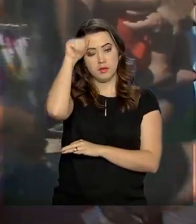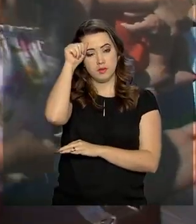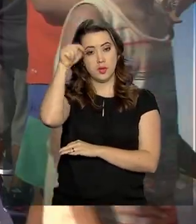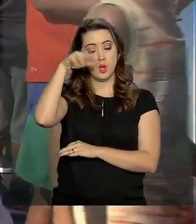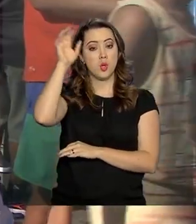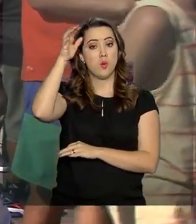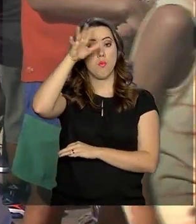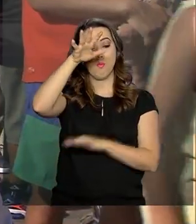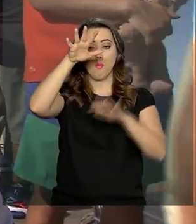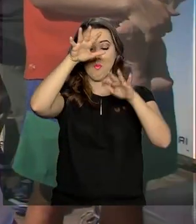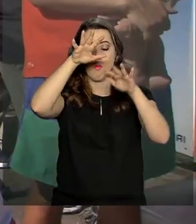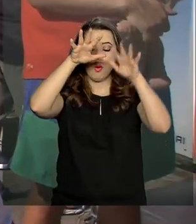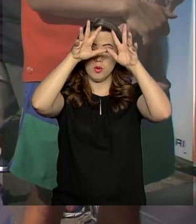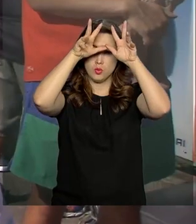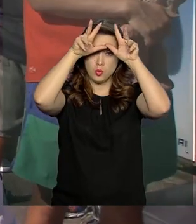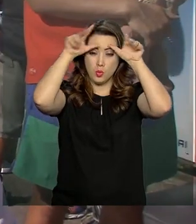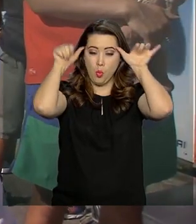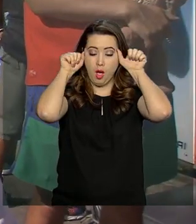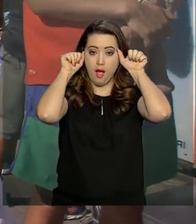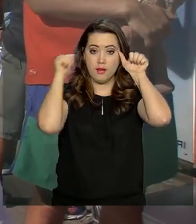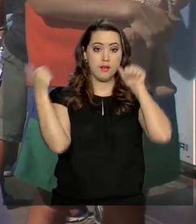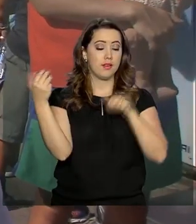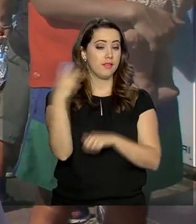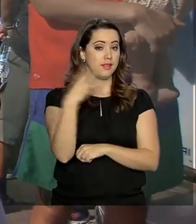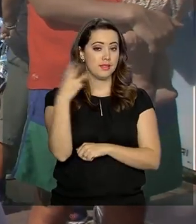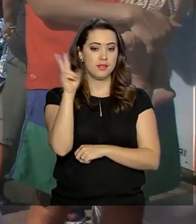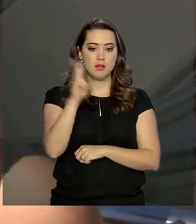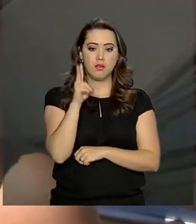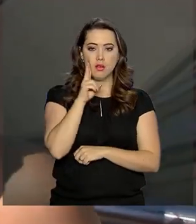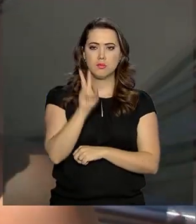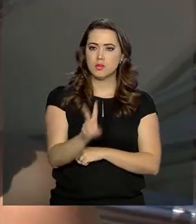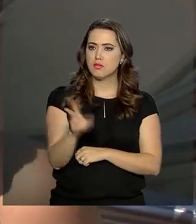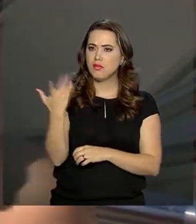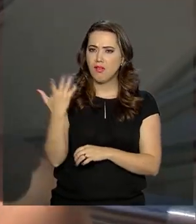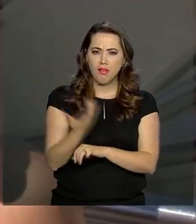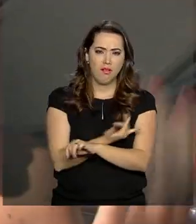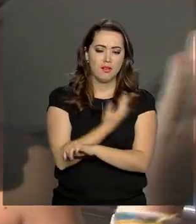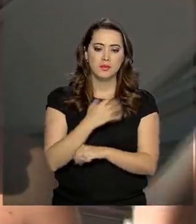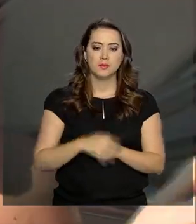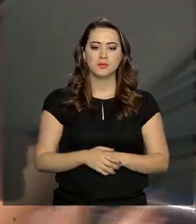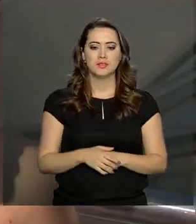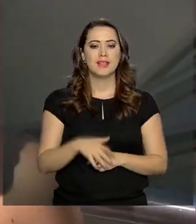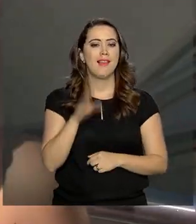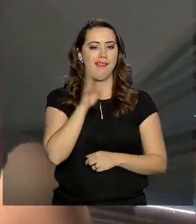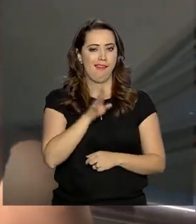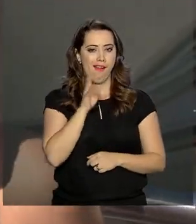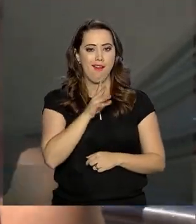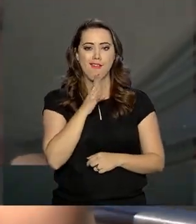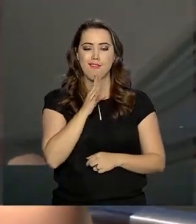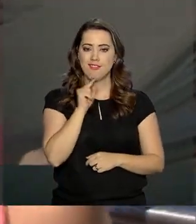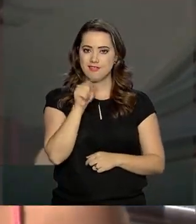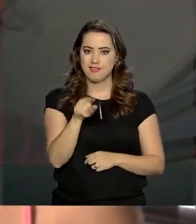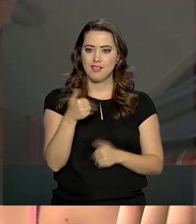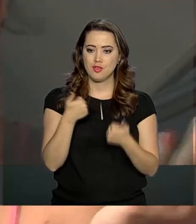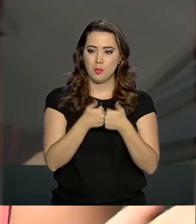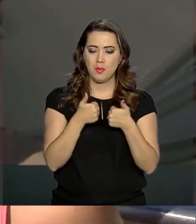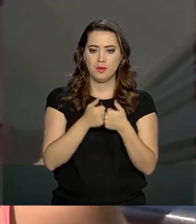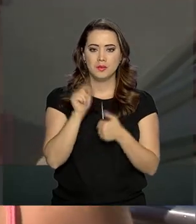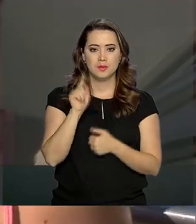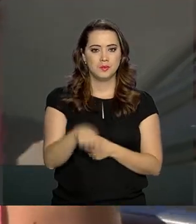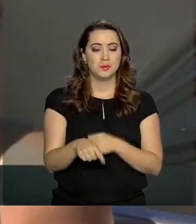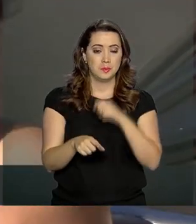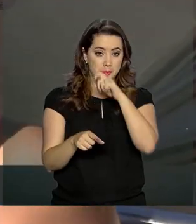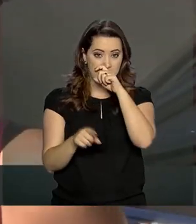família aqui já pela terceira vez. E estão todos emocionados. Está muito legal, conhecer o Cristo pessoalmente. Olha,